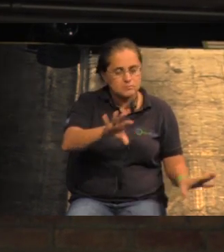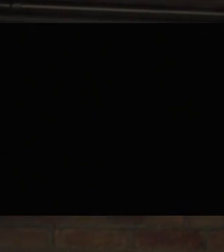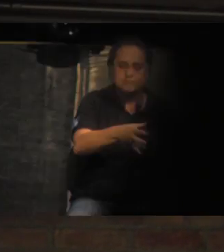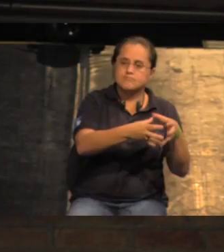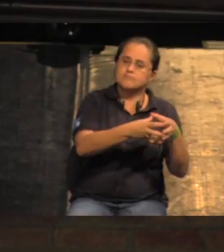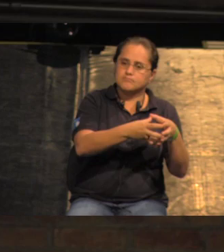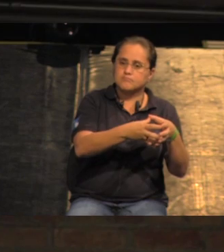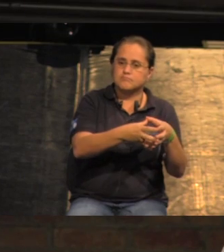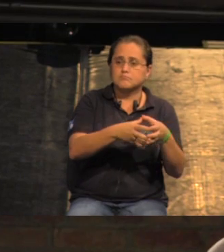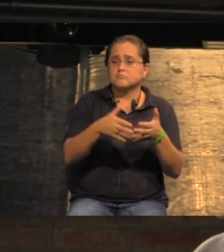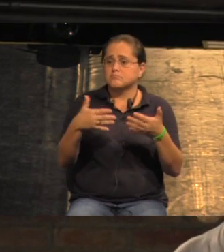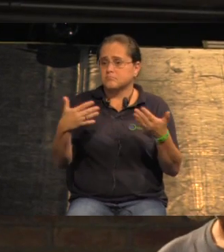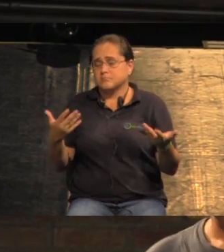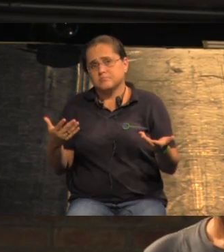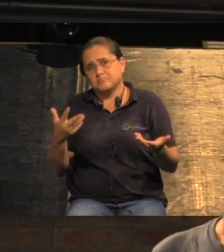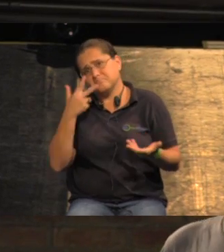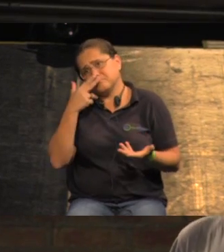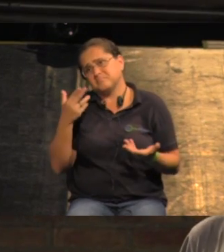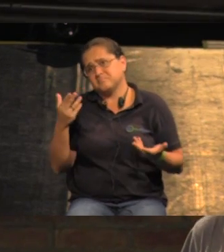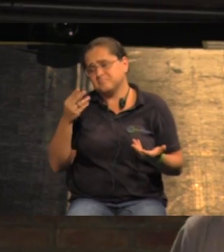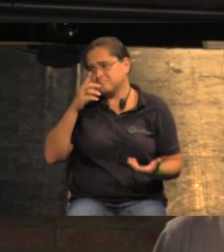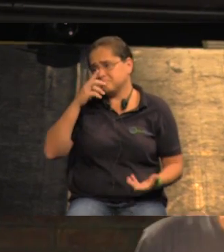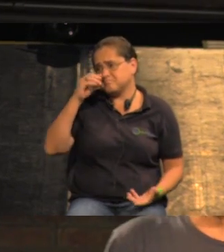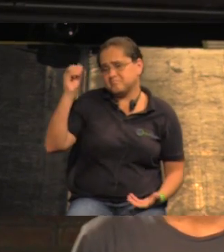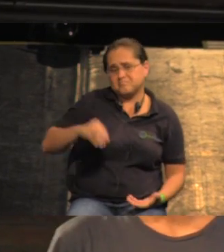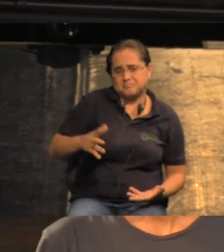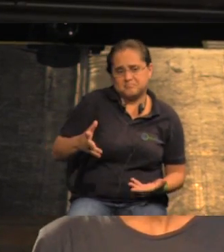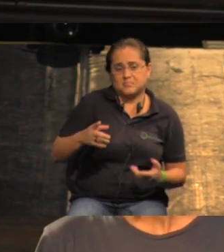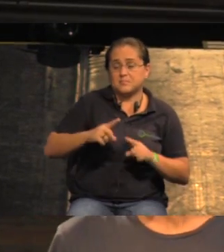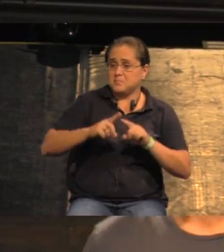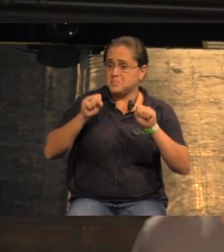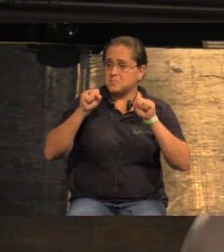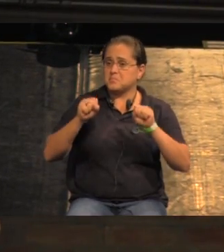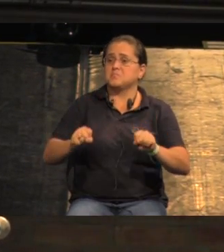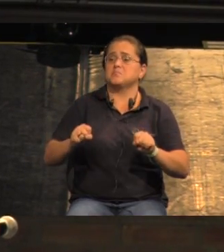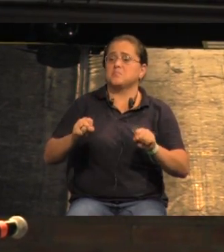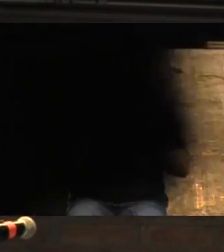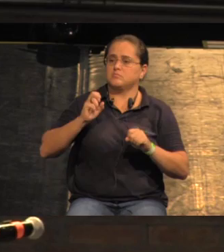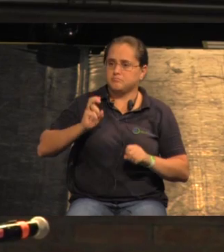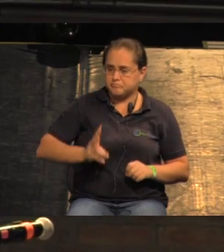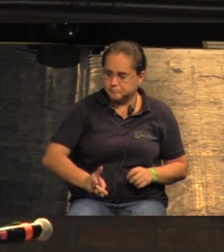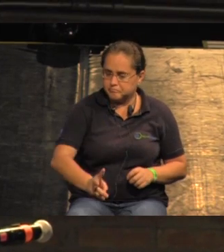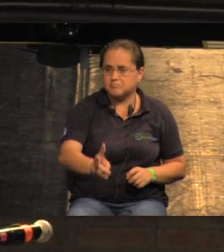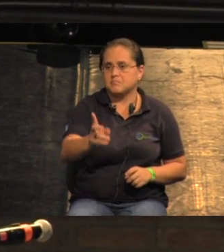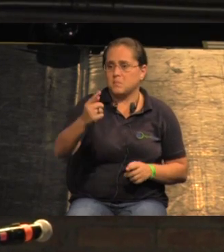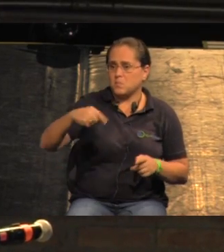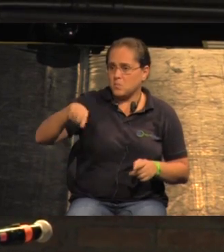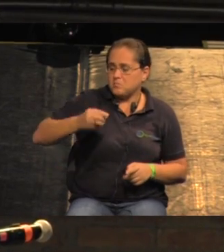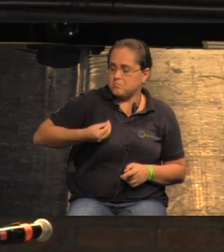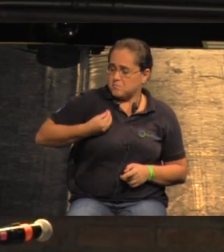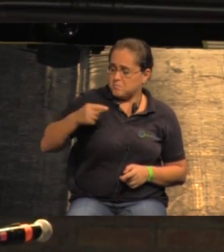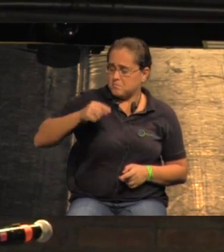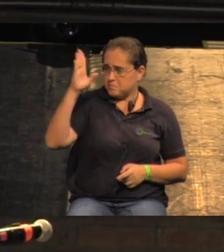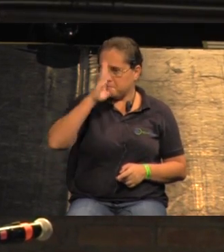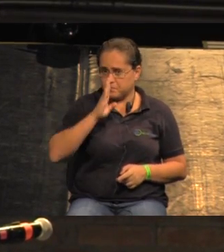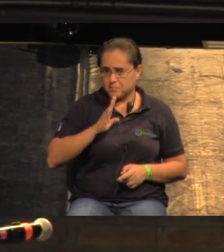E isso é uma coisa trivial, mas ela pode ter consequências profundas e duradouras. E eu acho que a gente vive, no